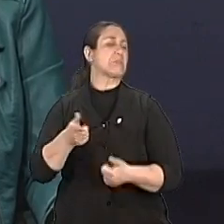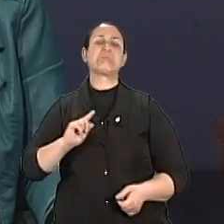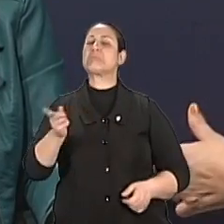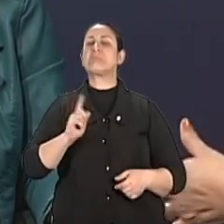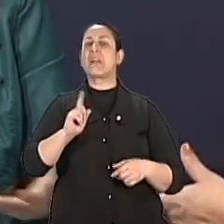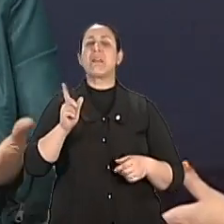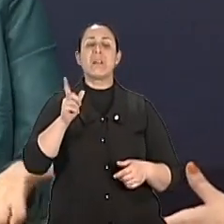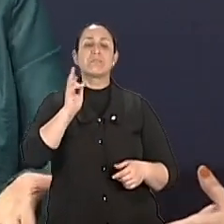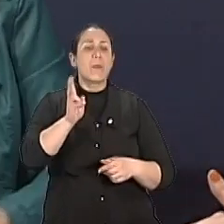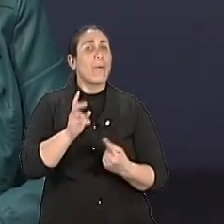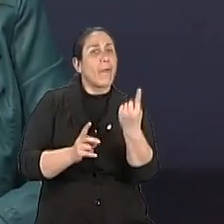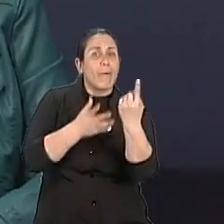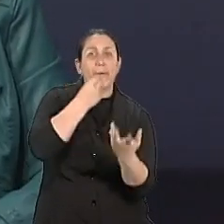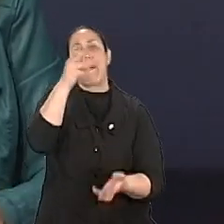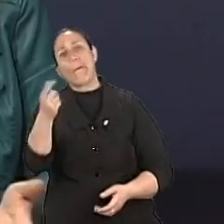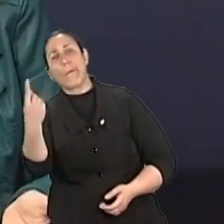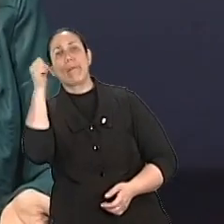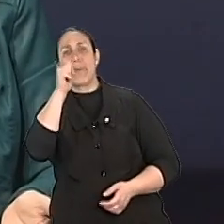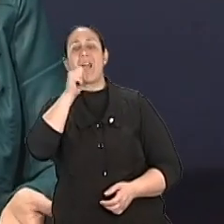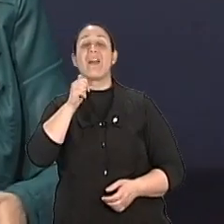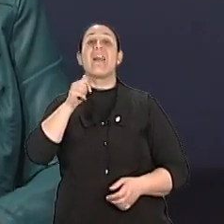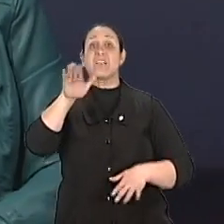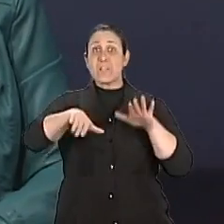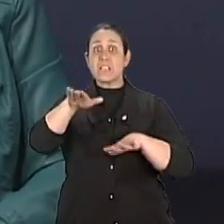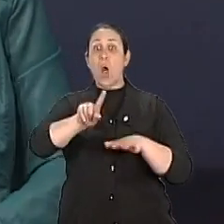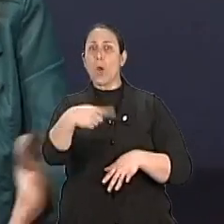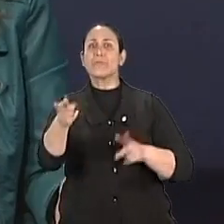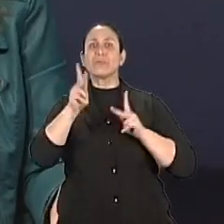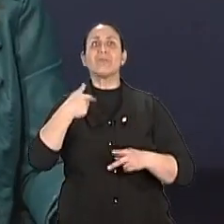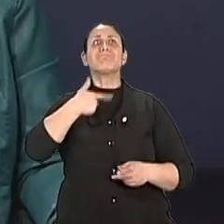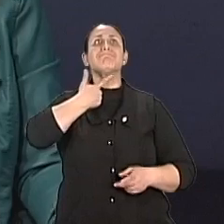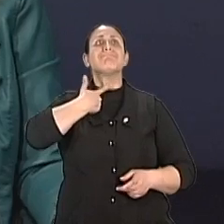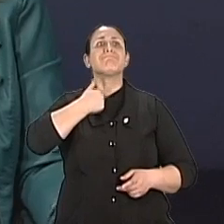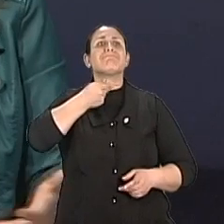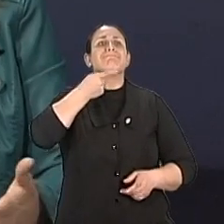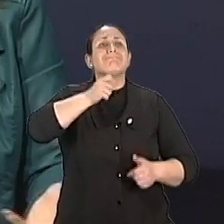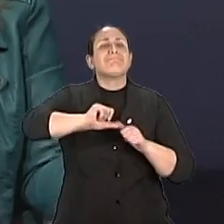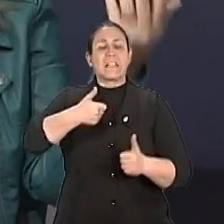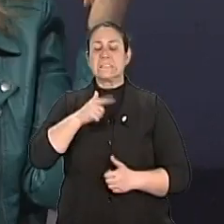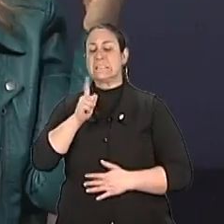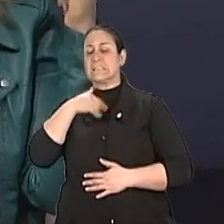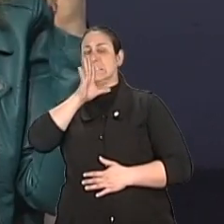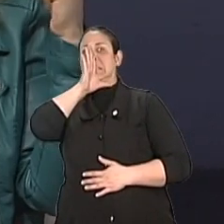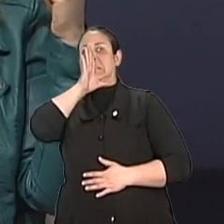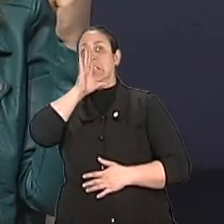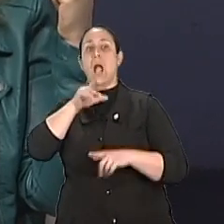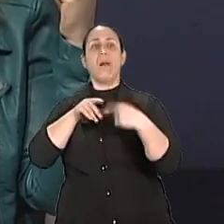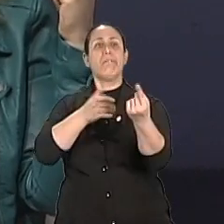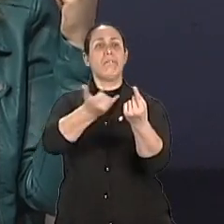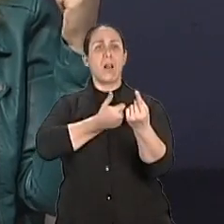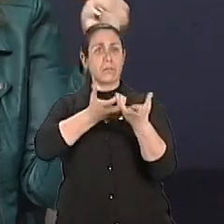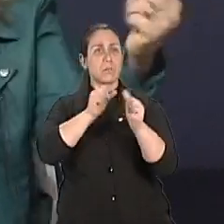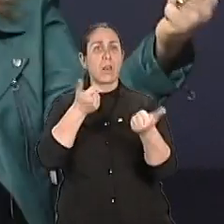Mas só não tem coragem pra só não tem coragem. normalmente acontece. Ou não. Ah, Ou o outro não quer e normalmente esse